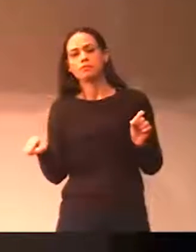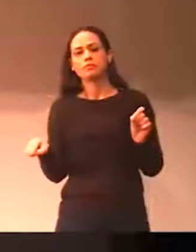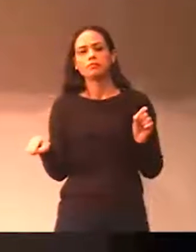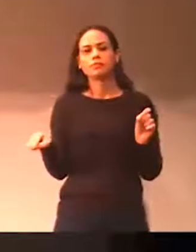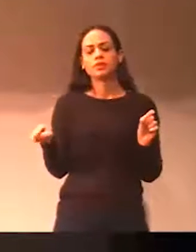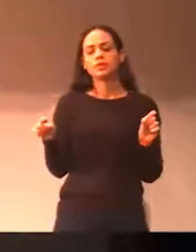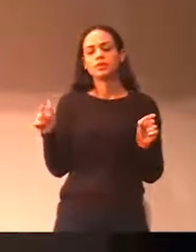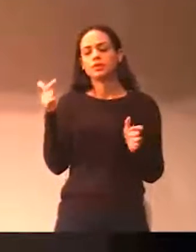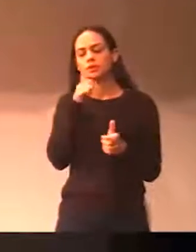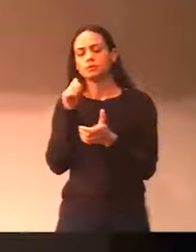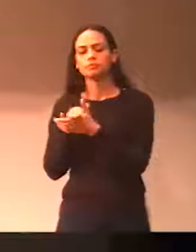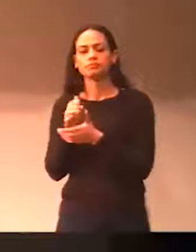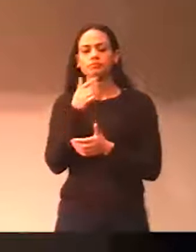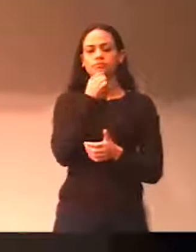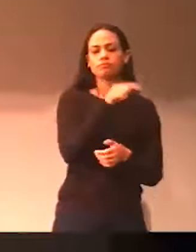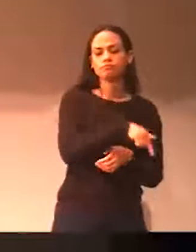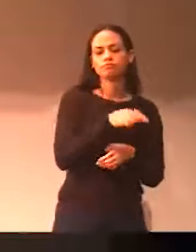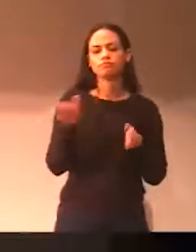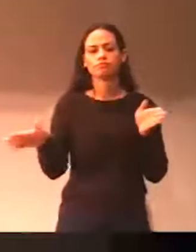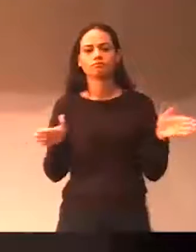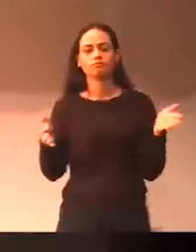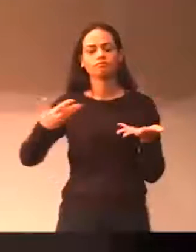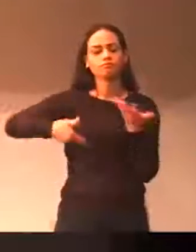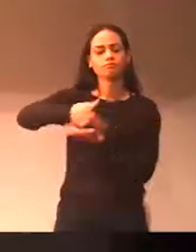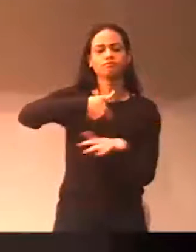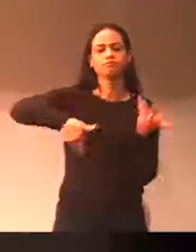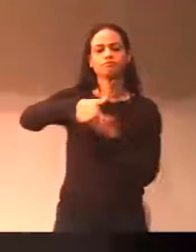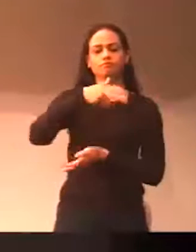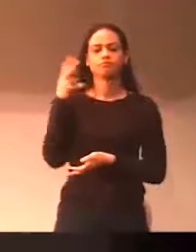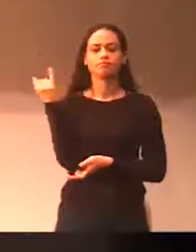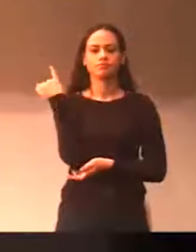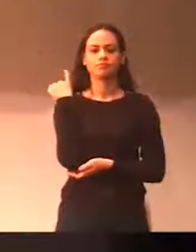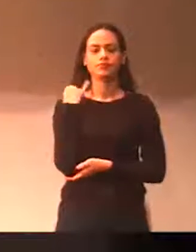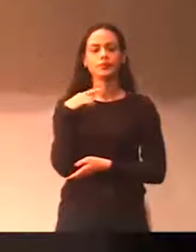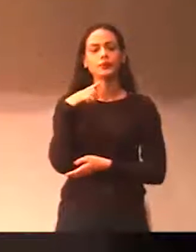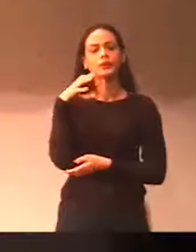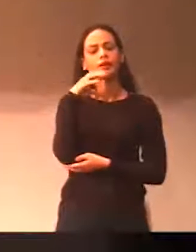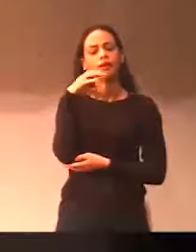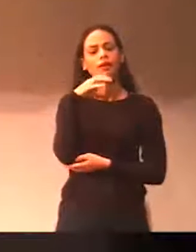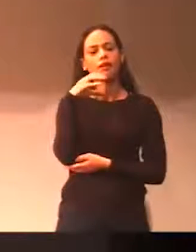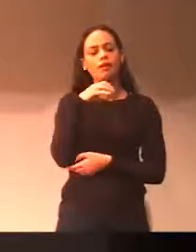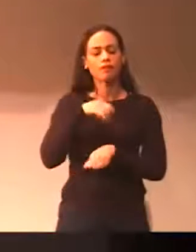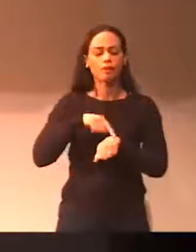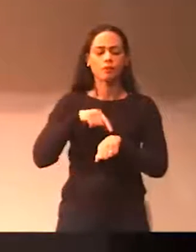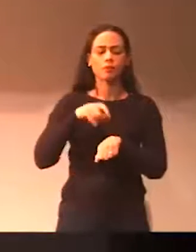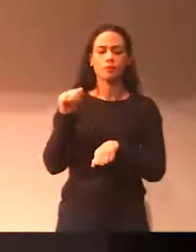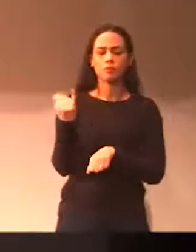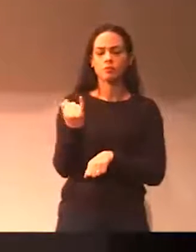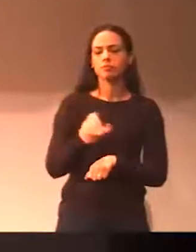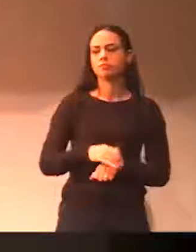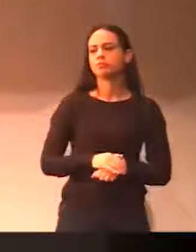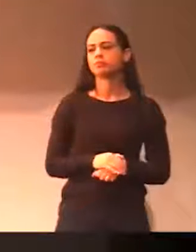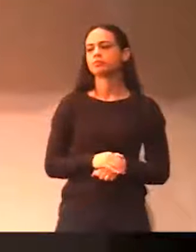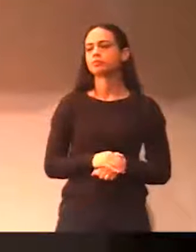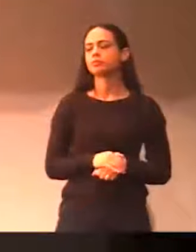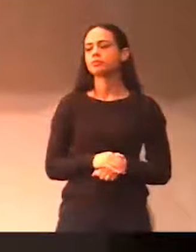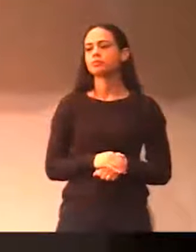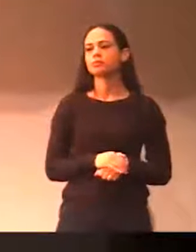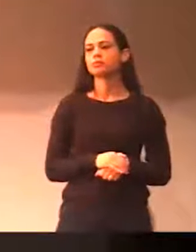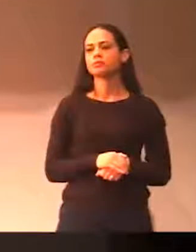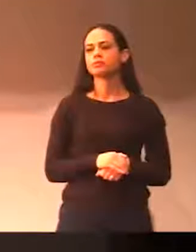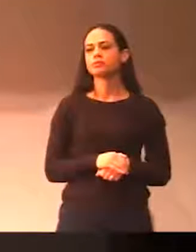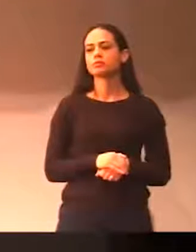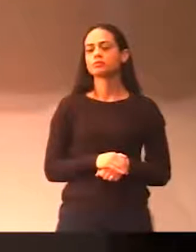possa trocar essas experiências. Estou falando bem rápido, é para não perder o tempo mesmo. Quero também, eu estou fazendo o